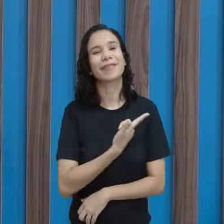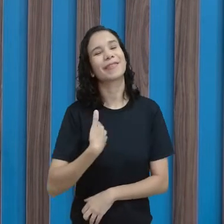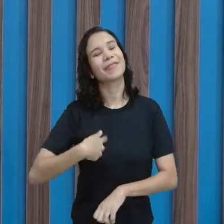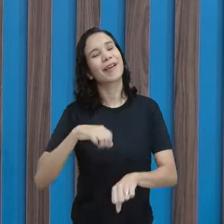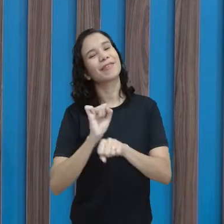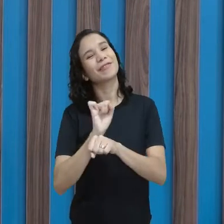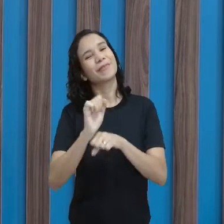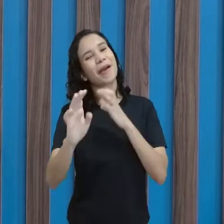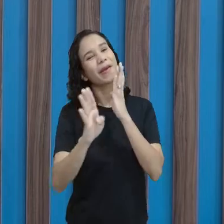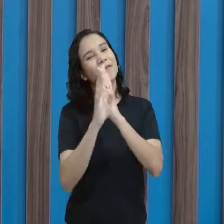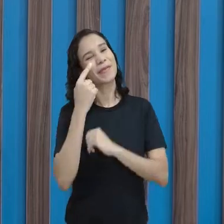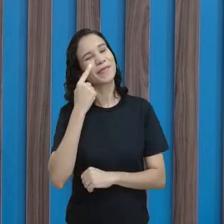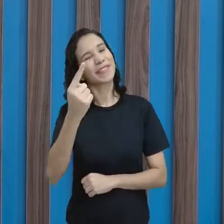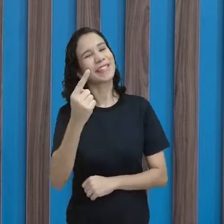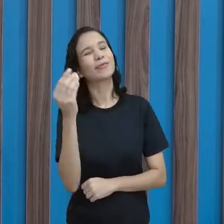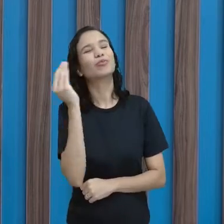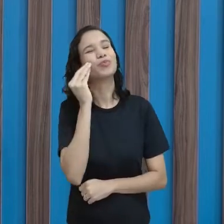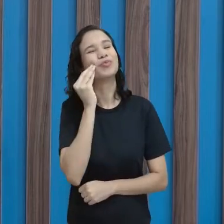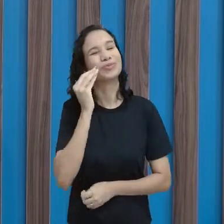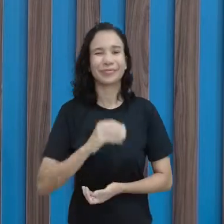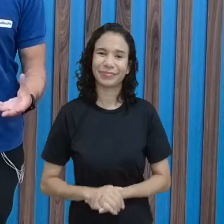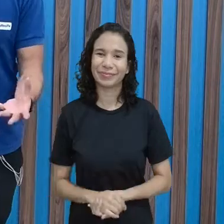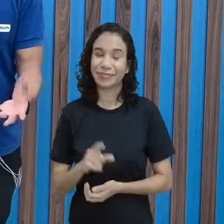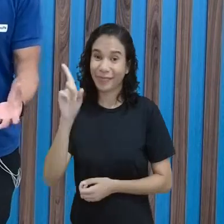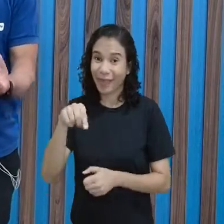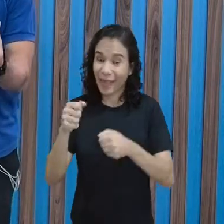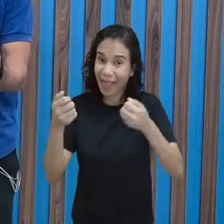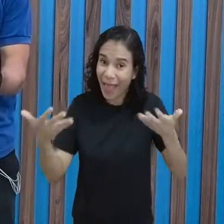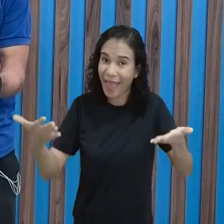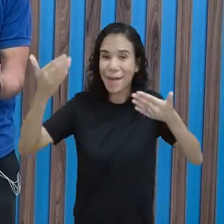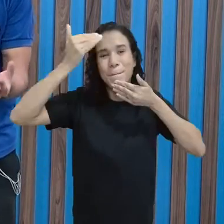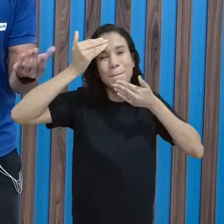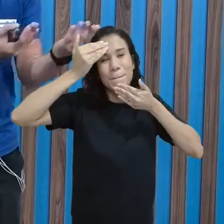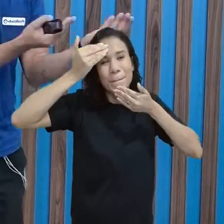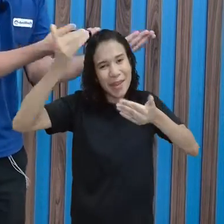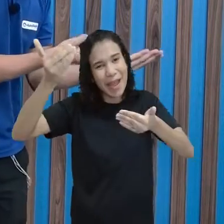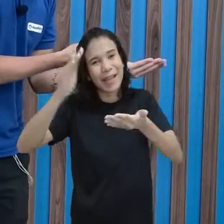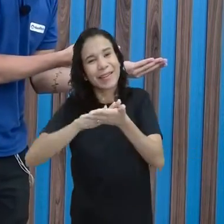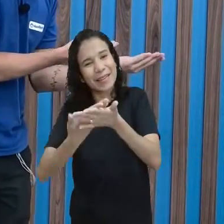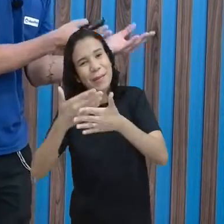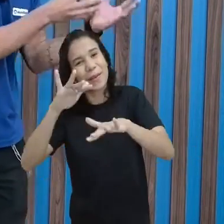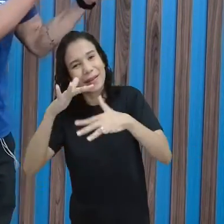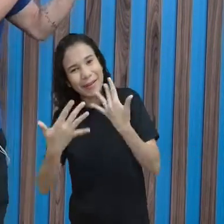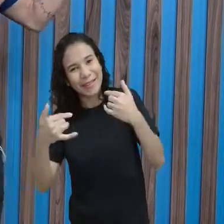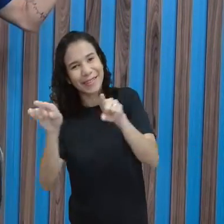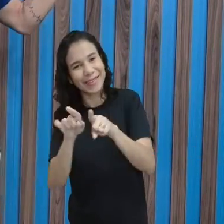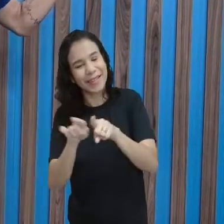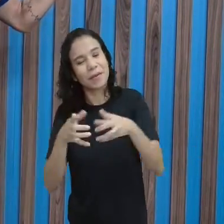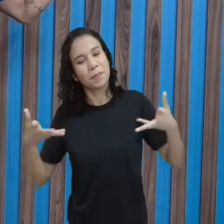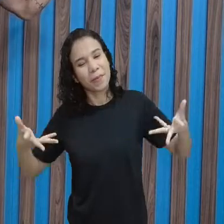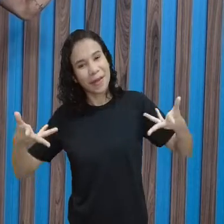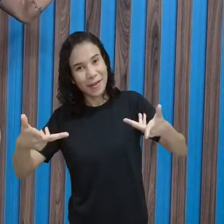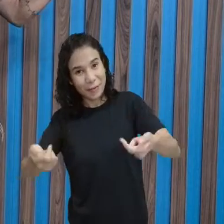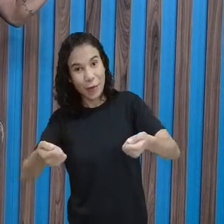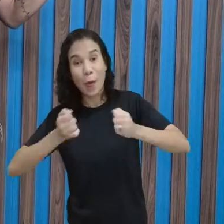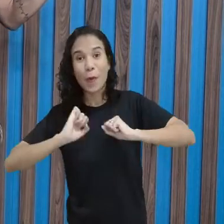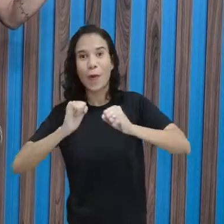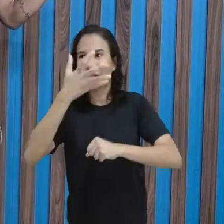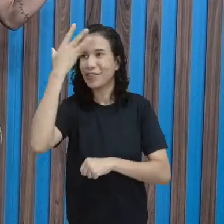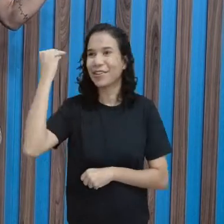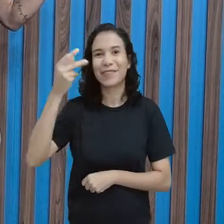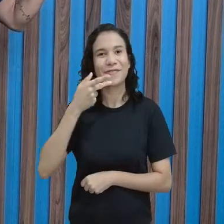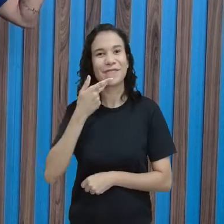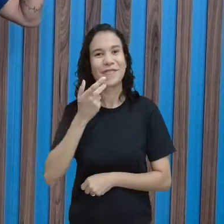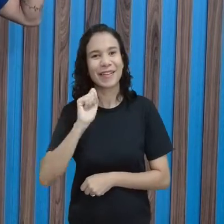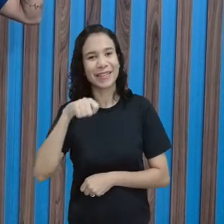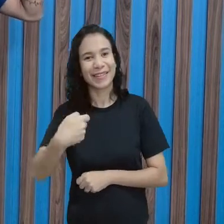esperando vocês na próxima aula beijinho É isso muito obrigado Helena que está aqui maravilhosa eu corri tanto que eu nem falei dela no